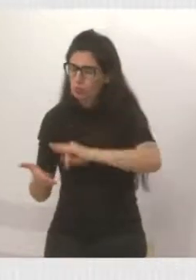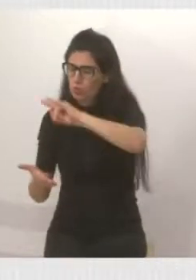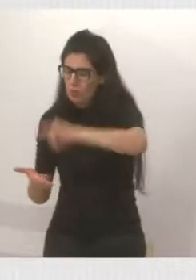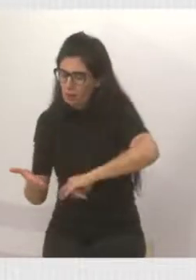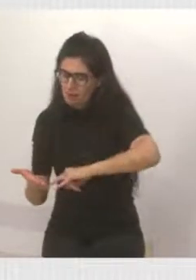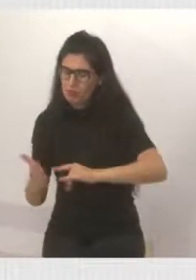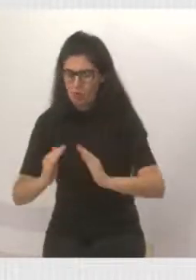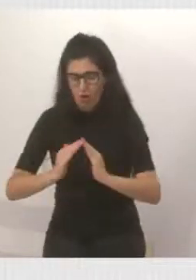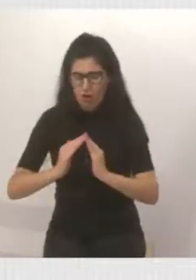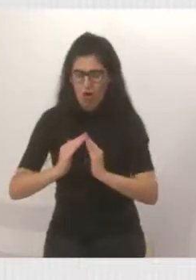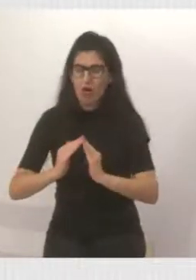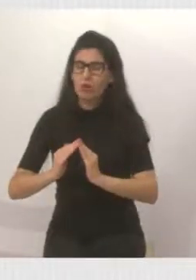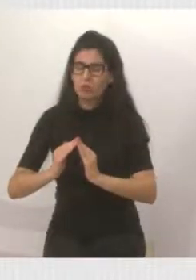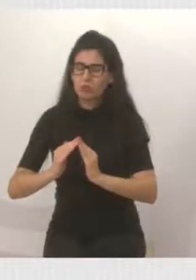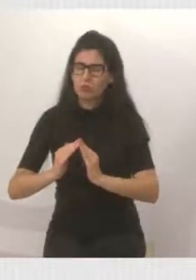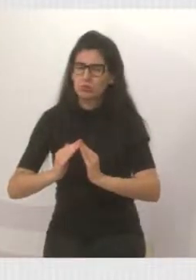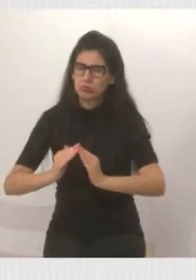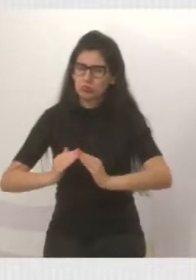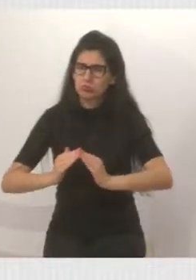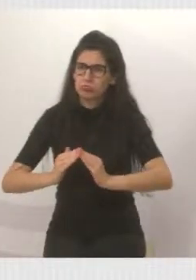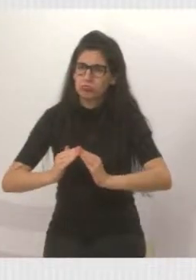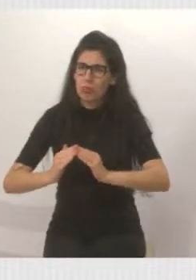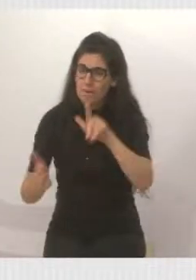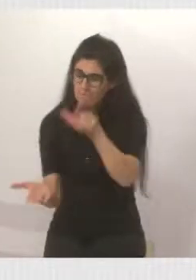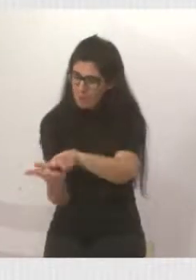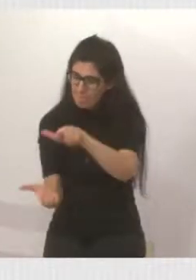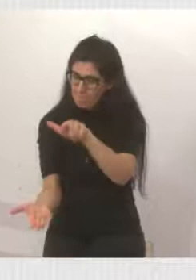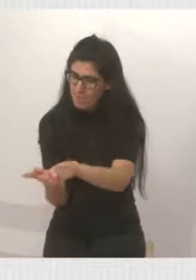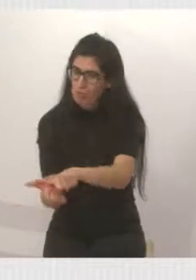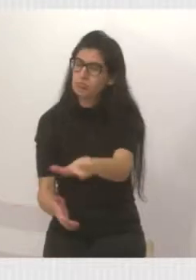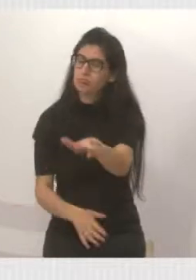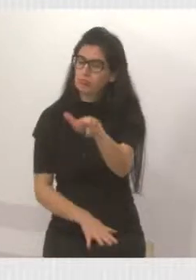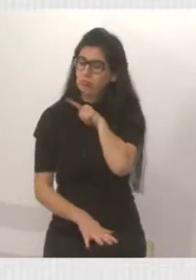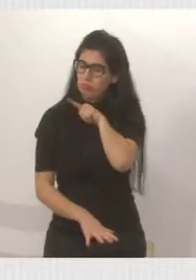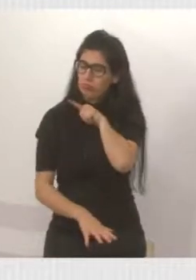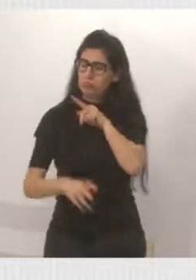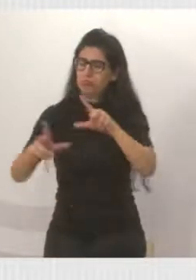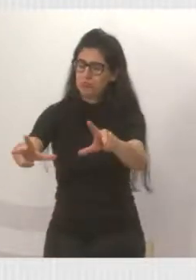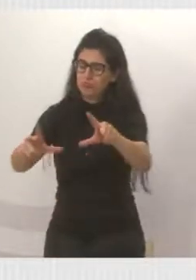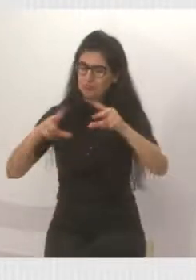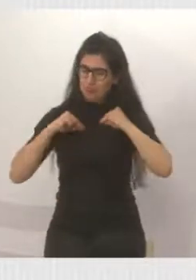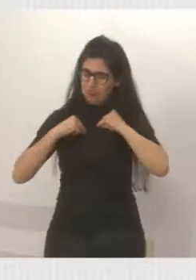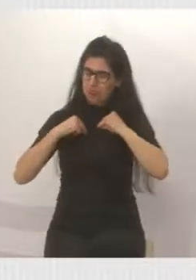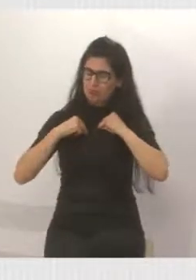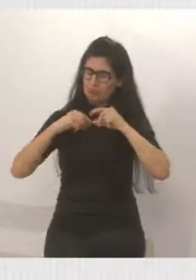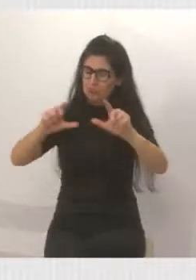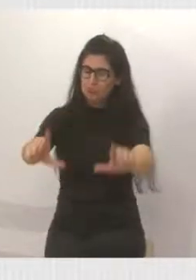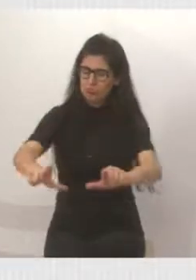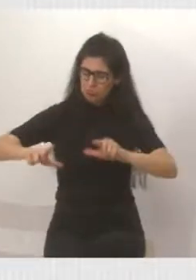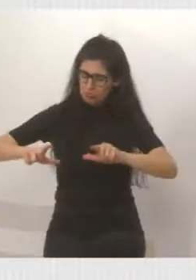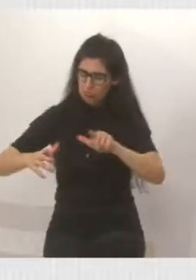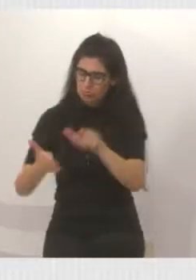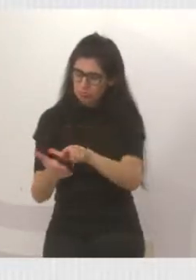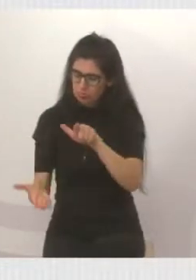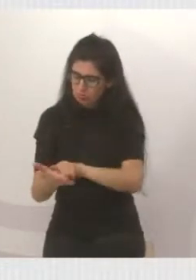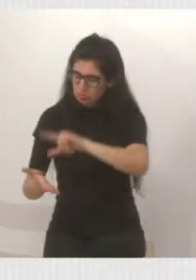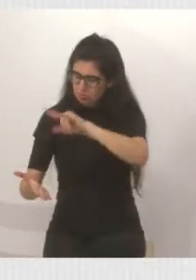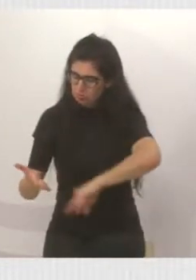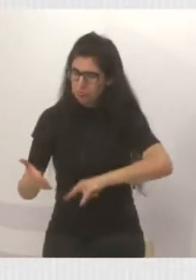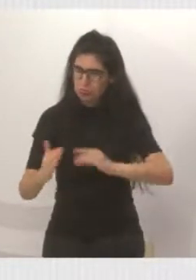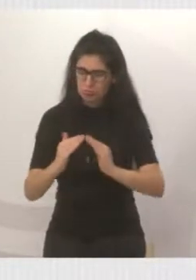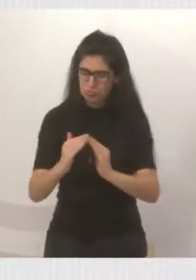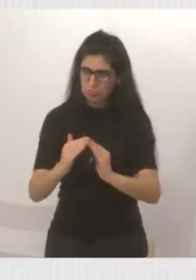tem muita gente do Parque Manuí que mora aqui nesse local, e a gente está aqui porque os moradores, vereador, vai no meu bairro, porque precisamos de você lá.